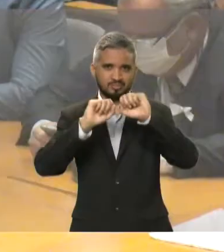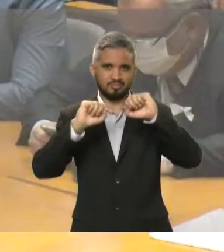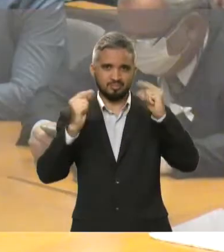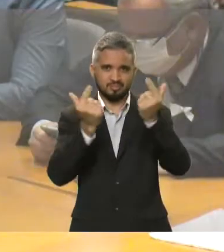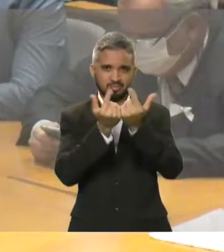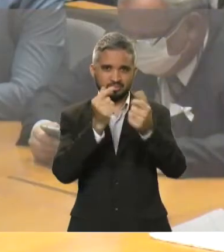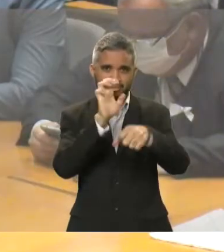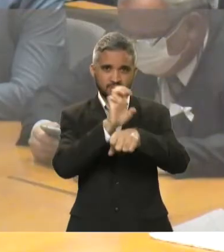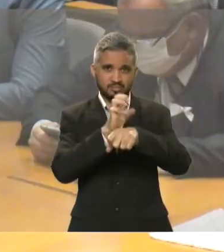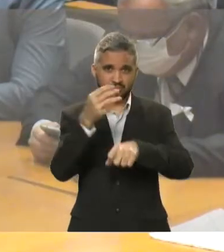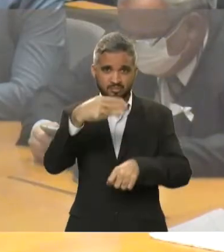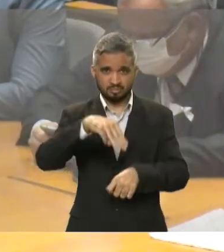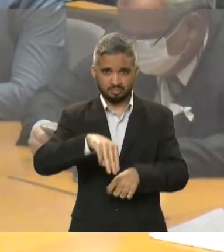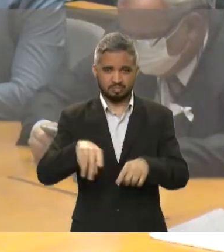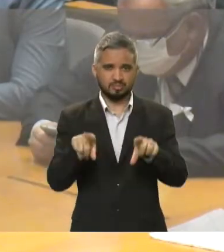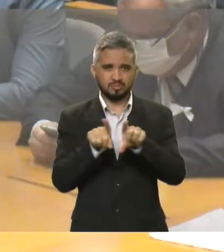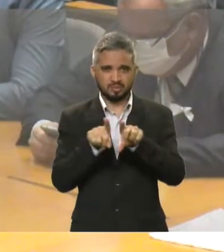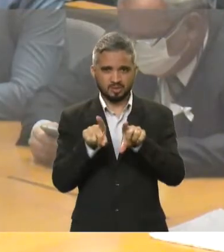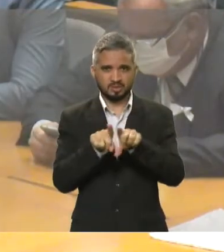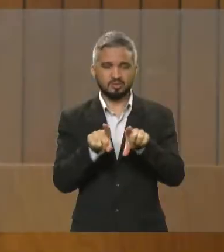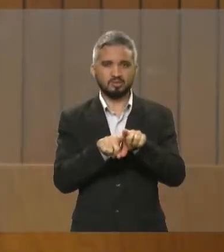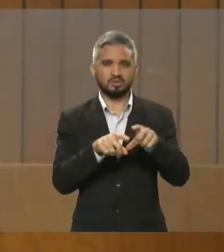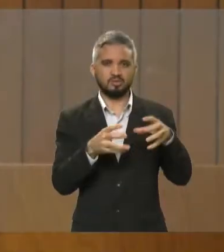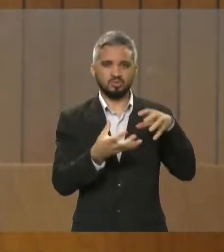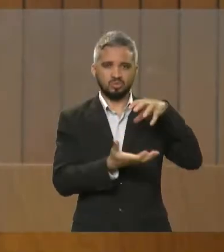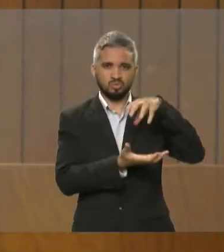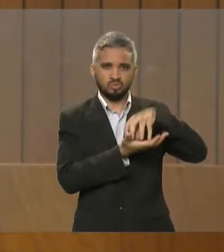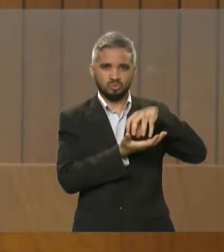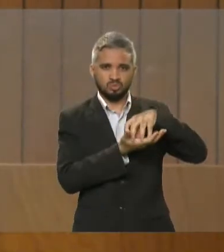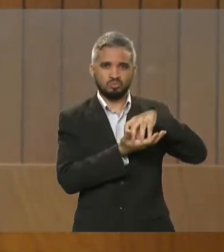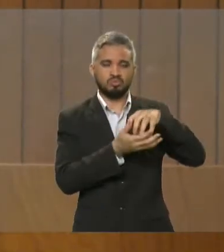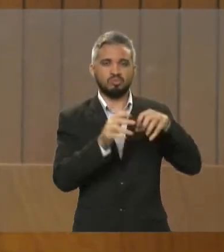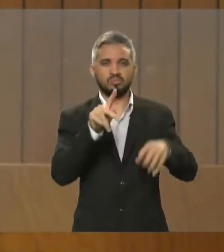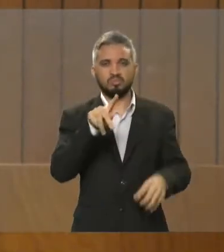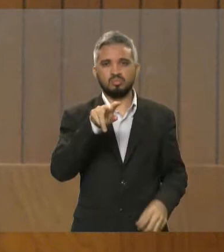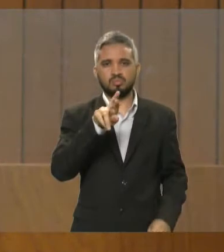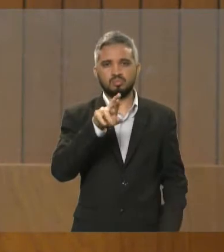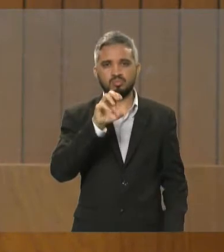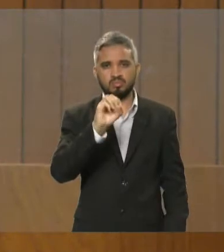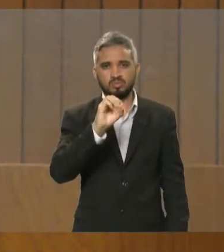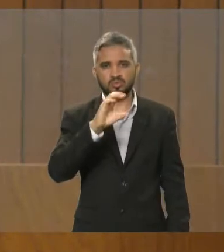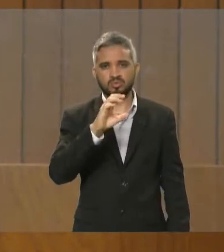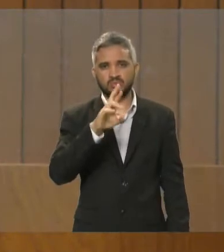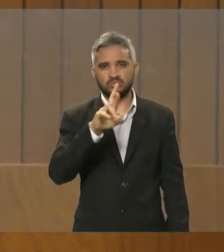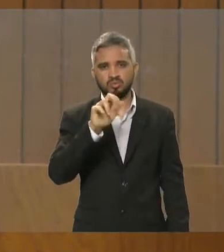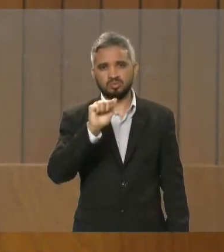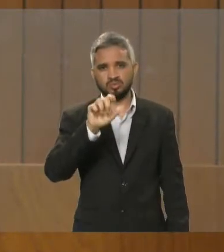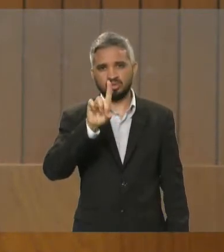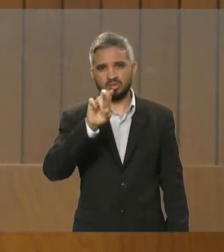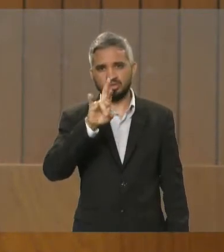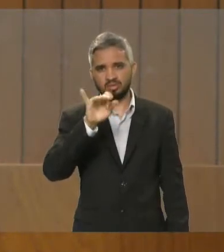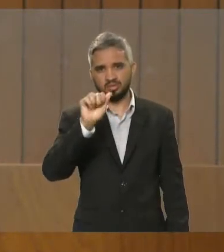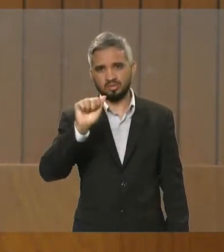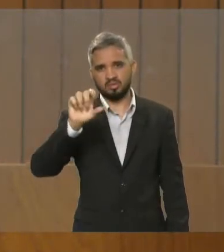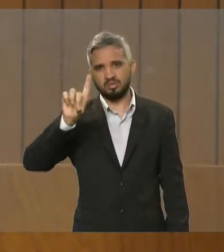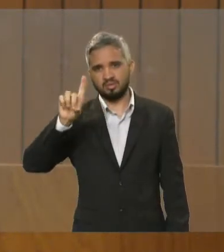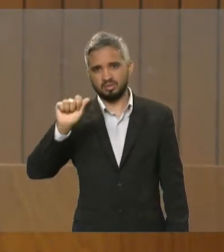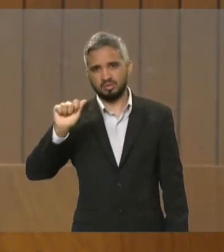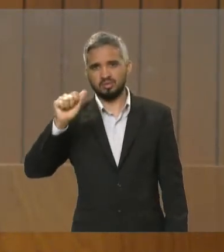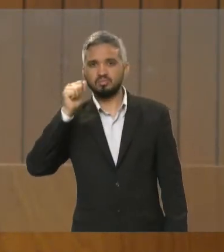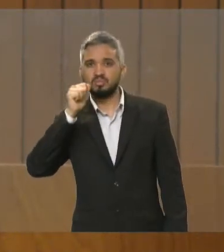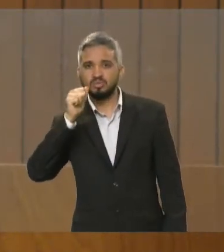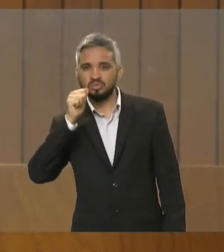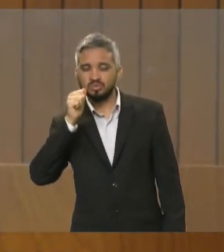a Procuradoria da Mulher. Campanha pelo fim da violência contra as mulheres,